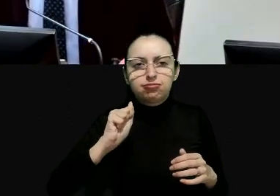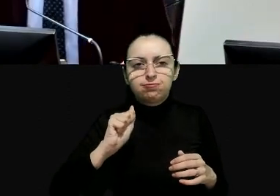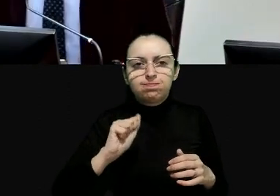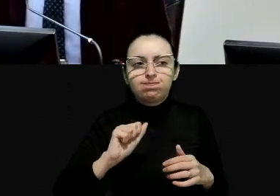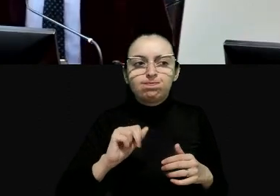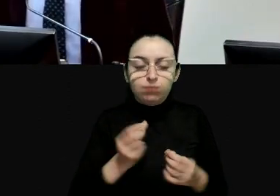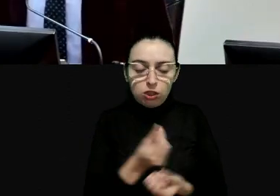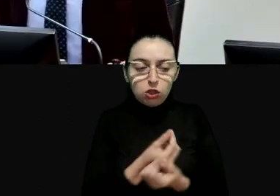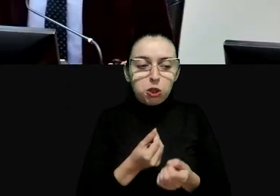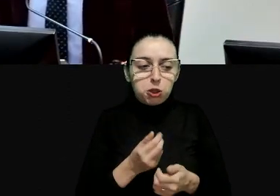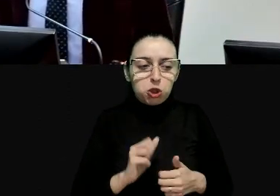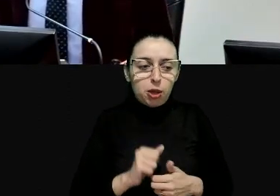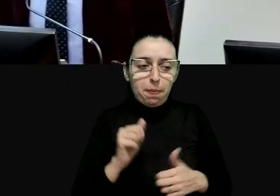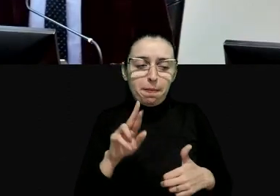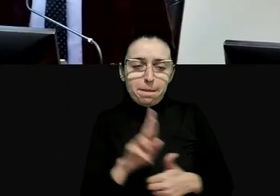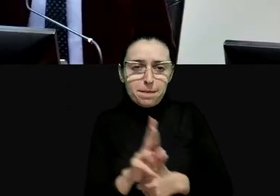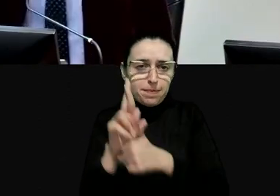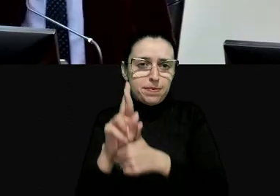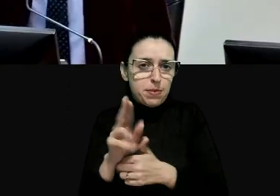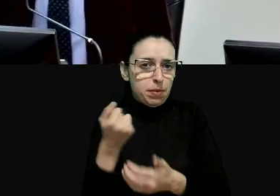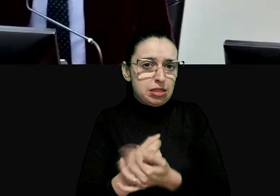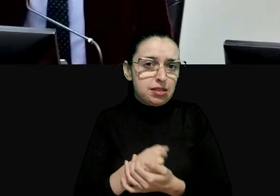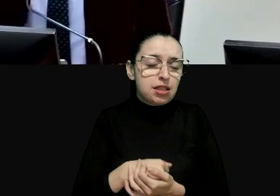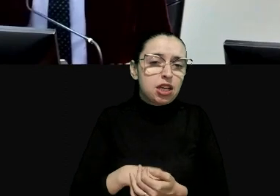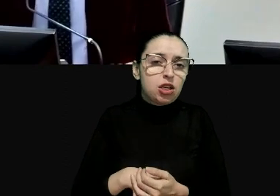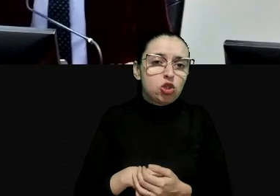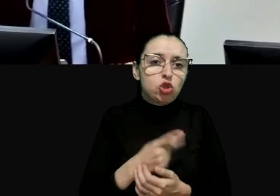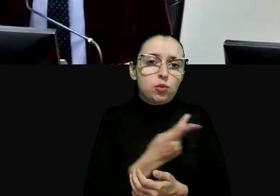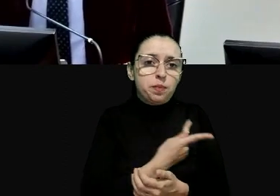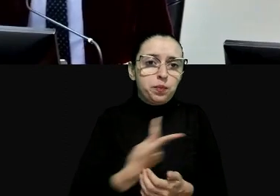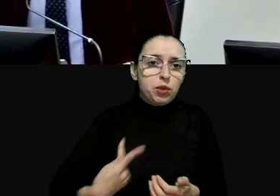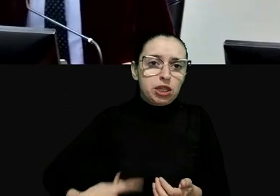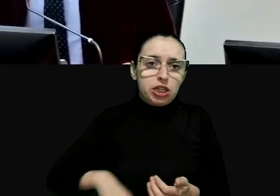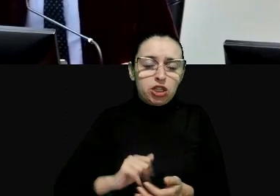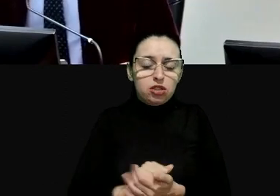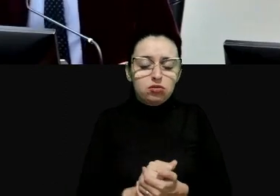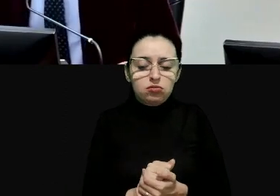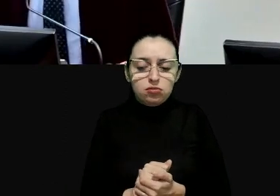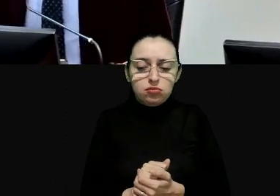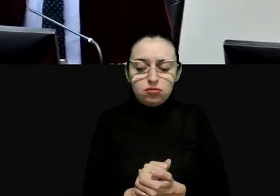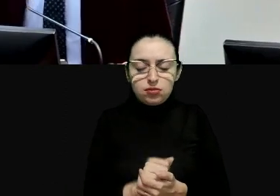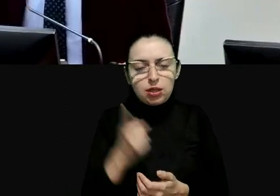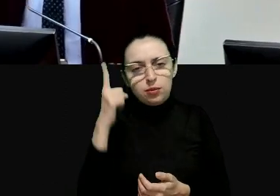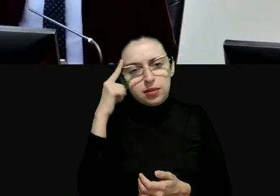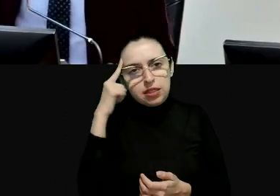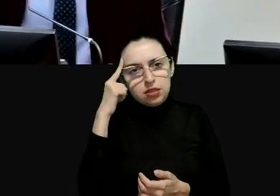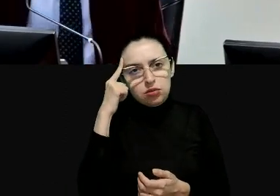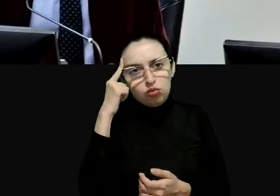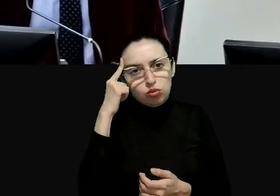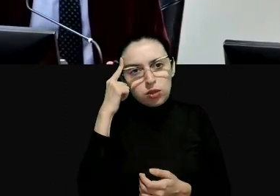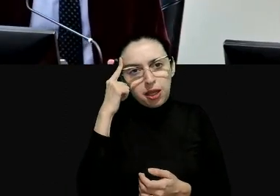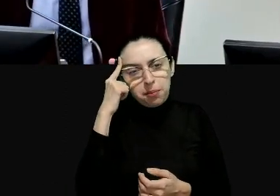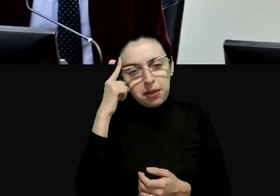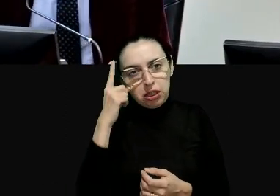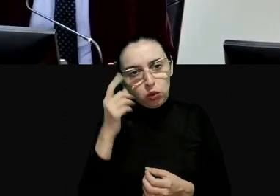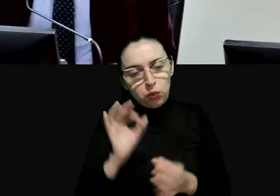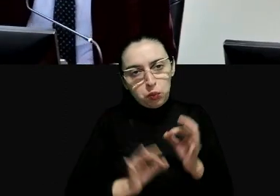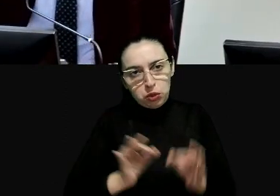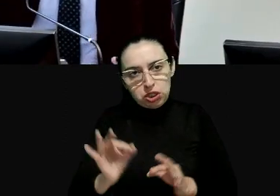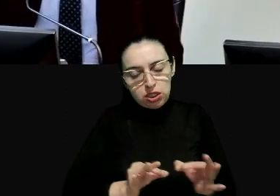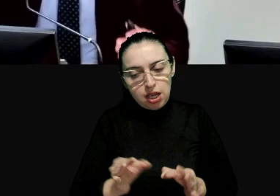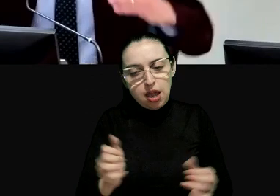poder político dizem nós vamos a desenvolver um pensamento jurídico